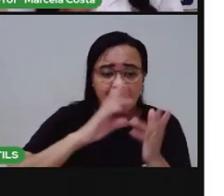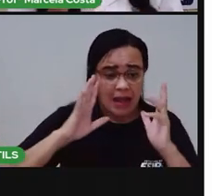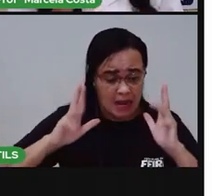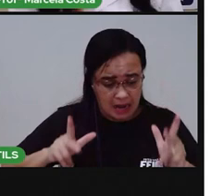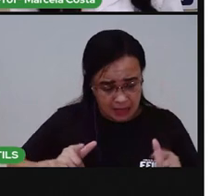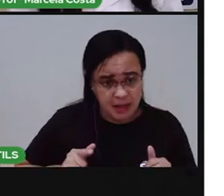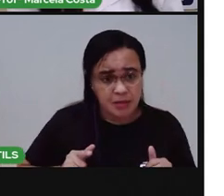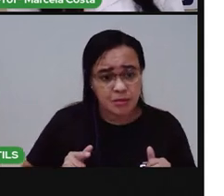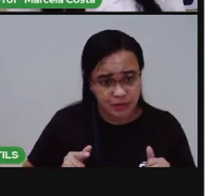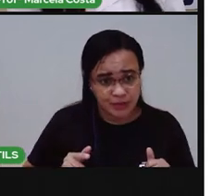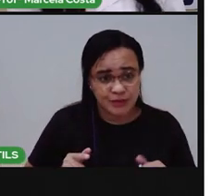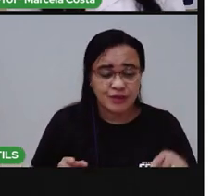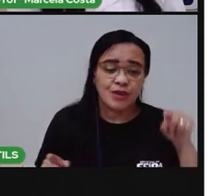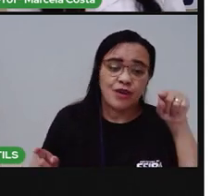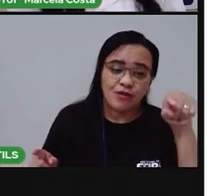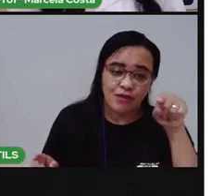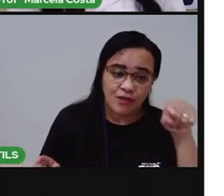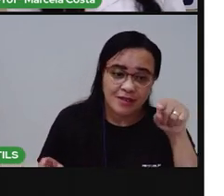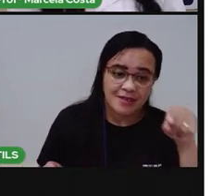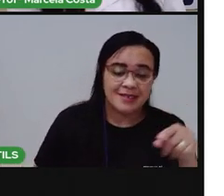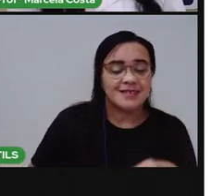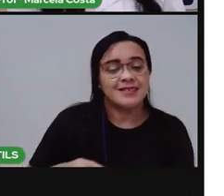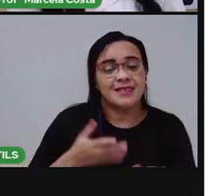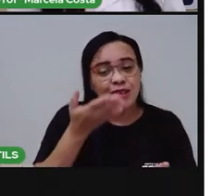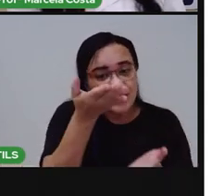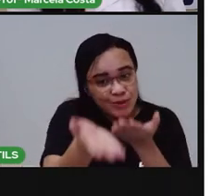aula. Você cuidar do seu pet.